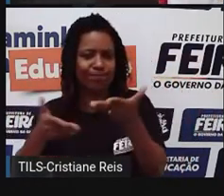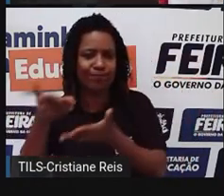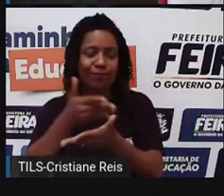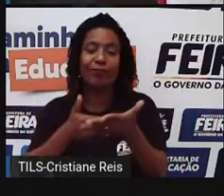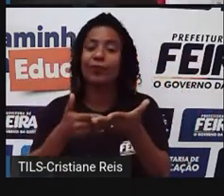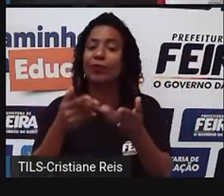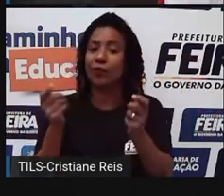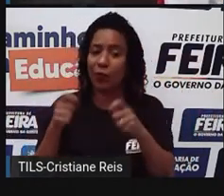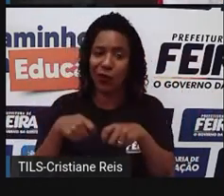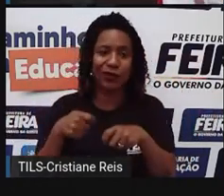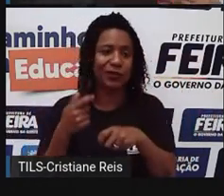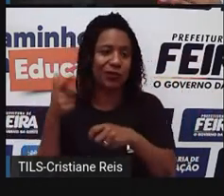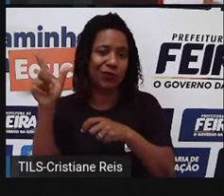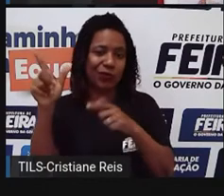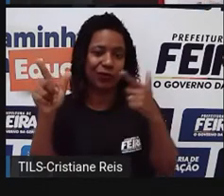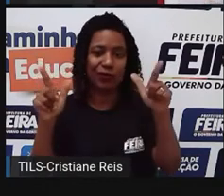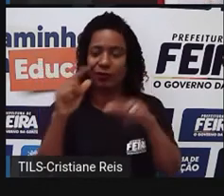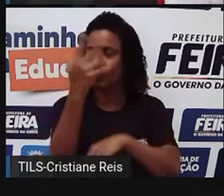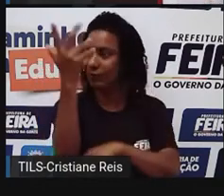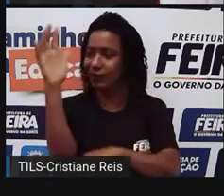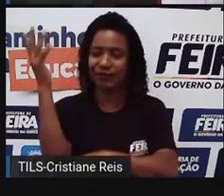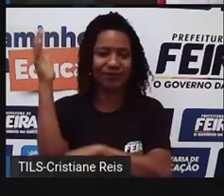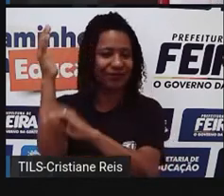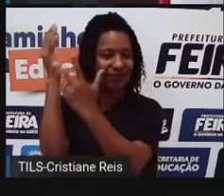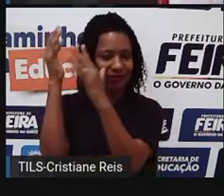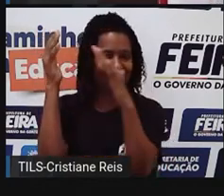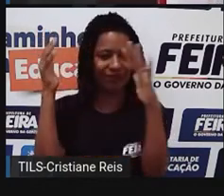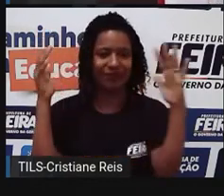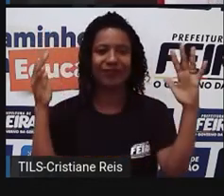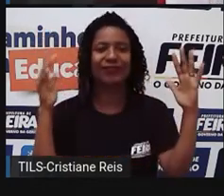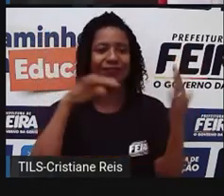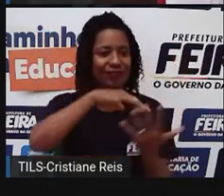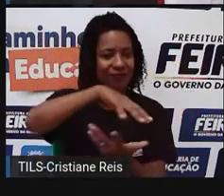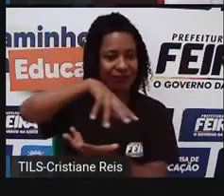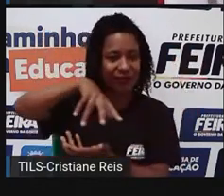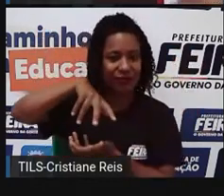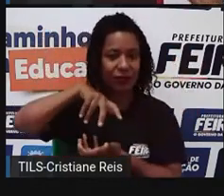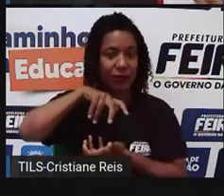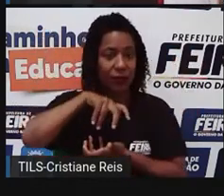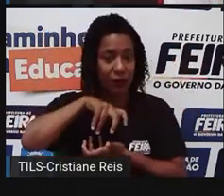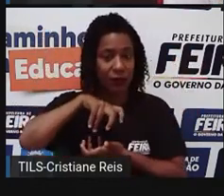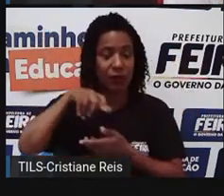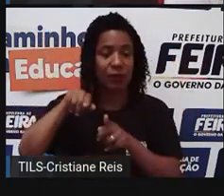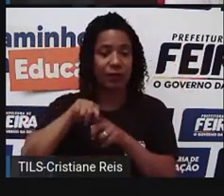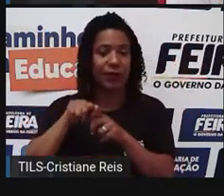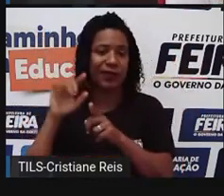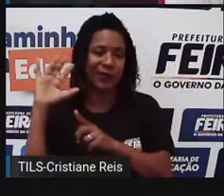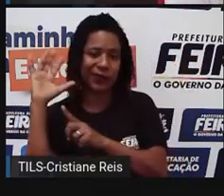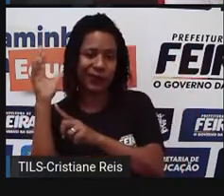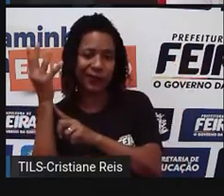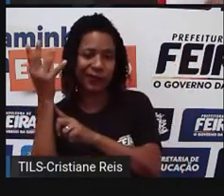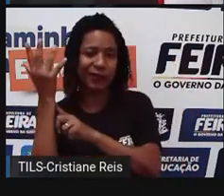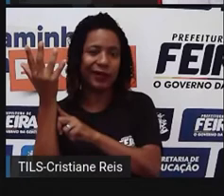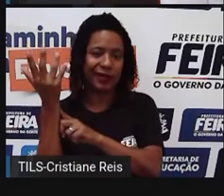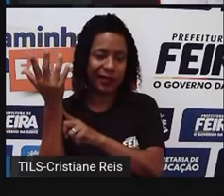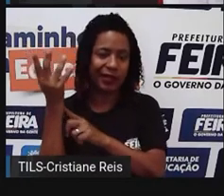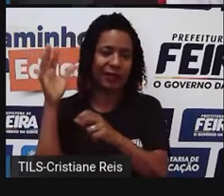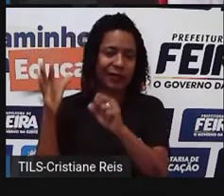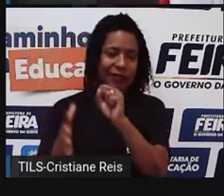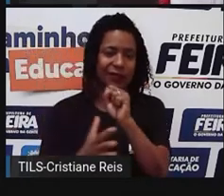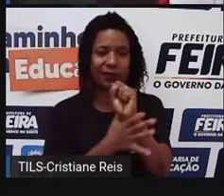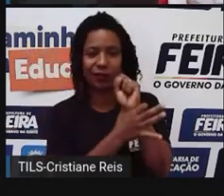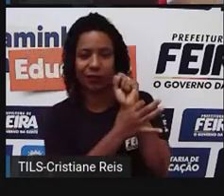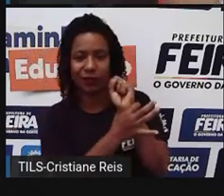Também tem aspectos relacionados ao meio ambiente, coisas também envolvendo, né, a segurança.